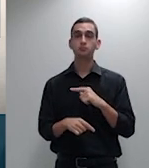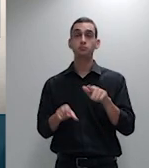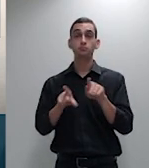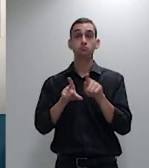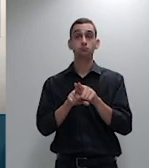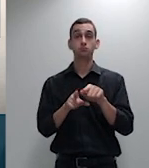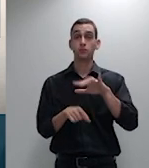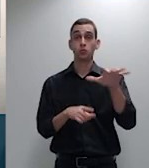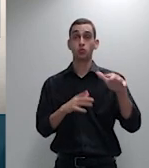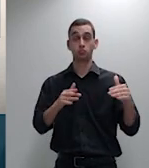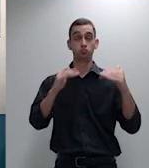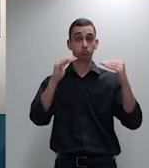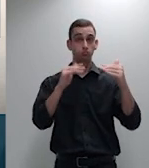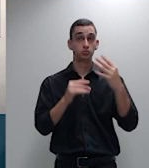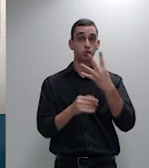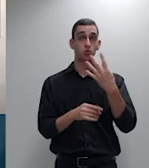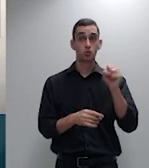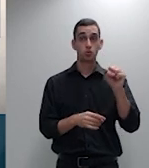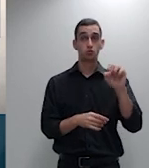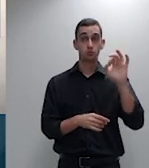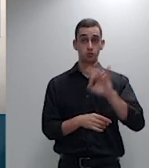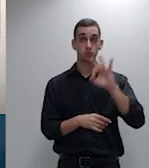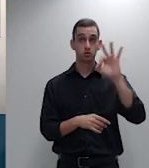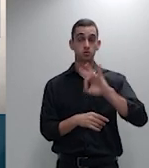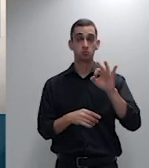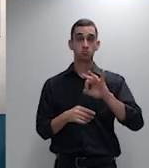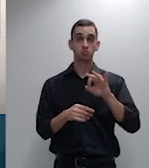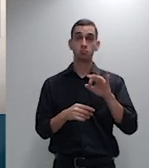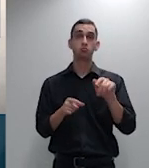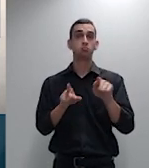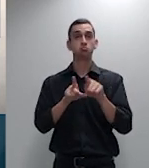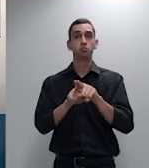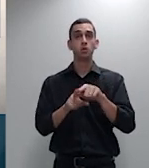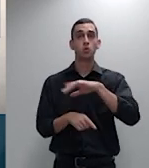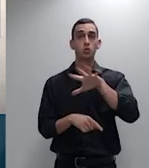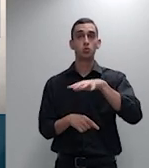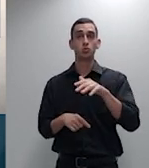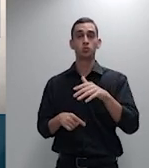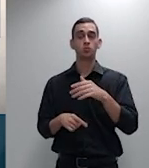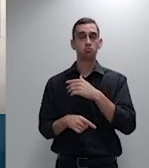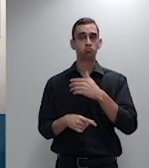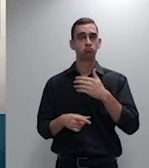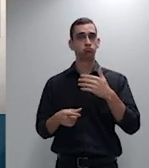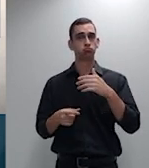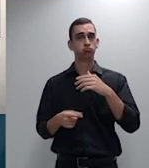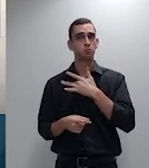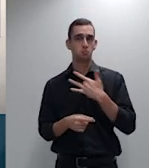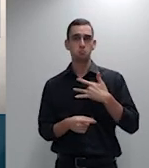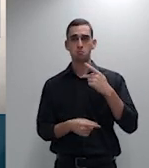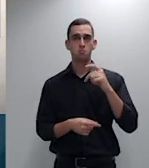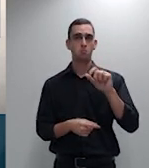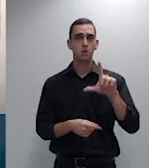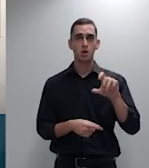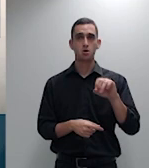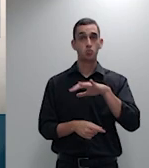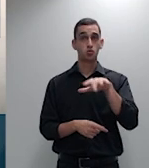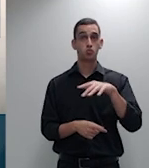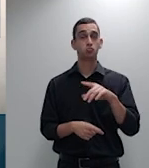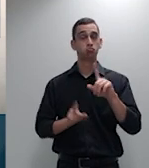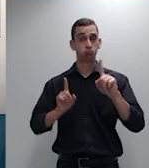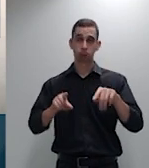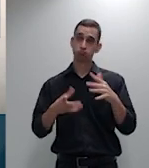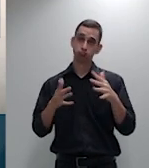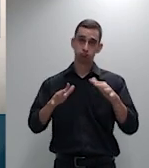dentre as demais operadoras de planos coletivos cotejando esses percentuais médios os